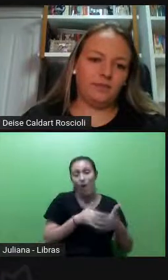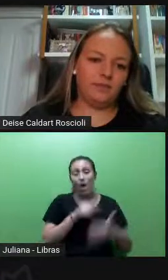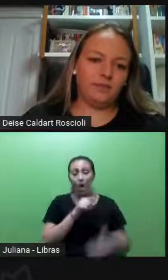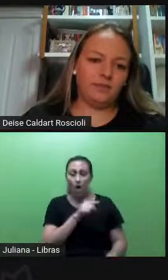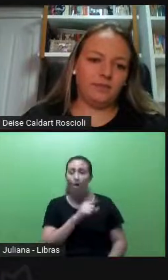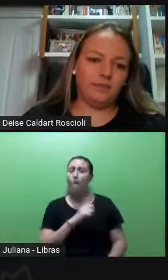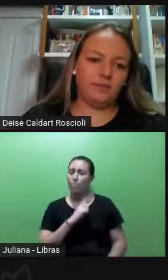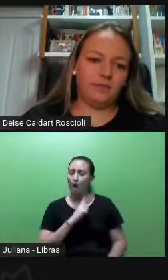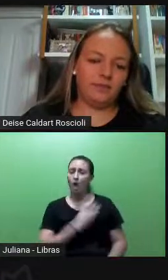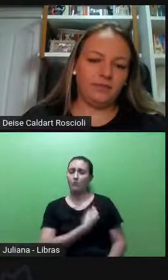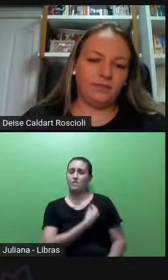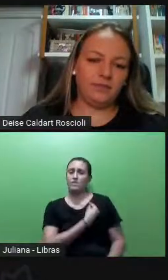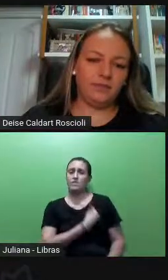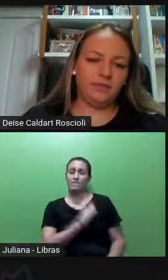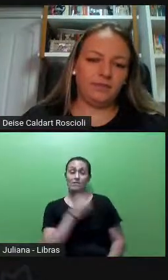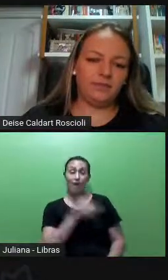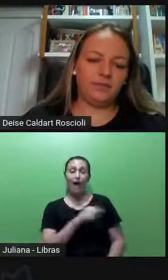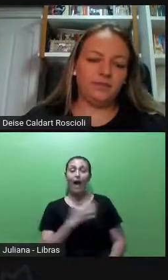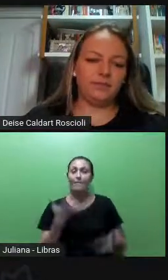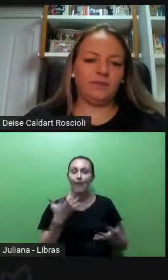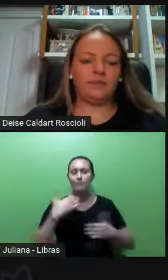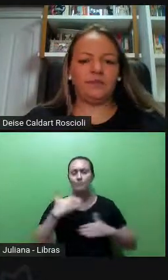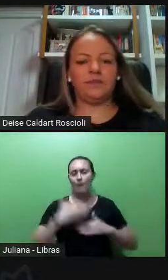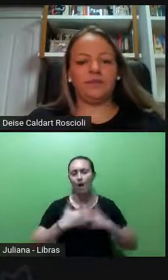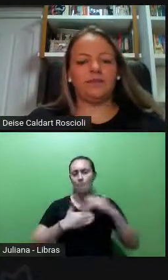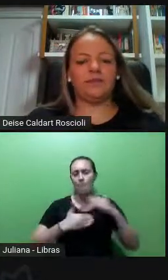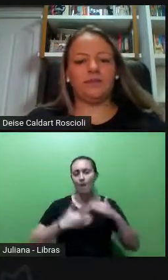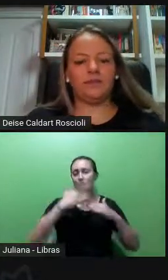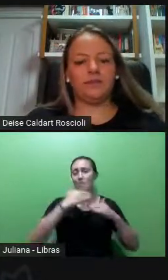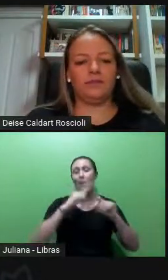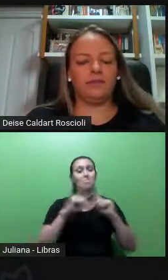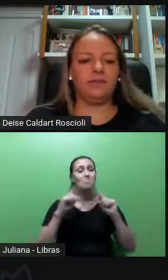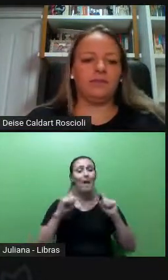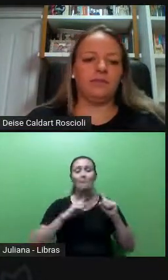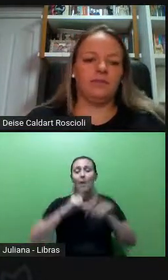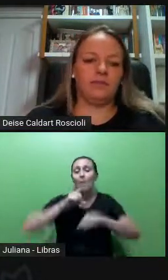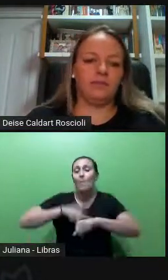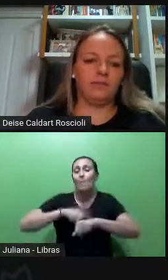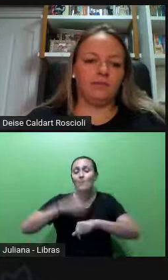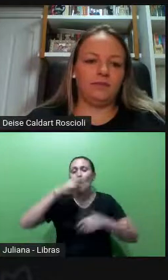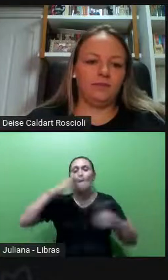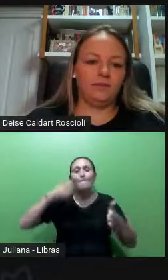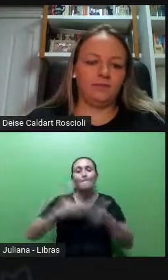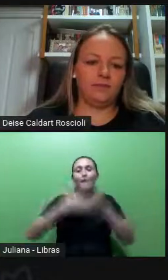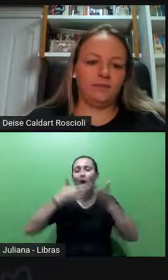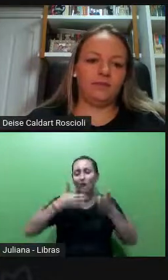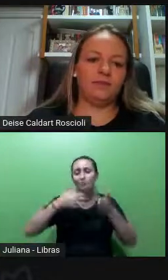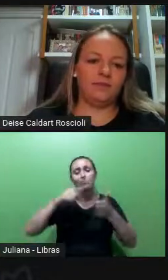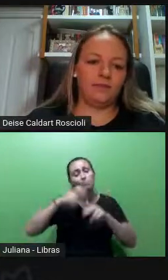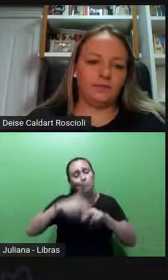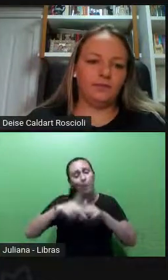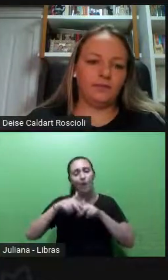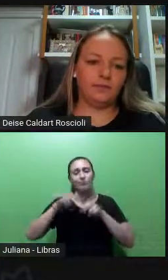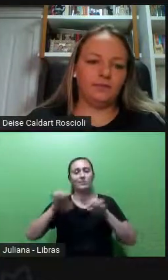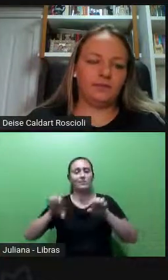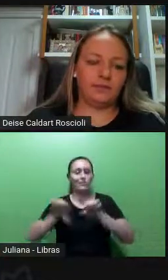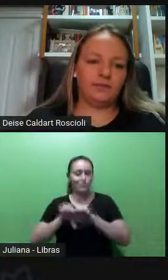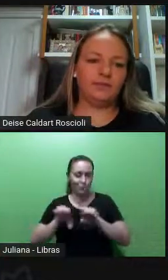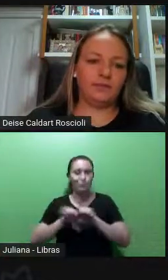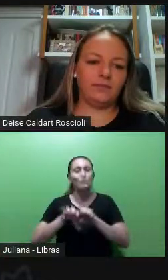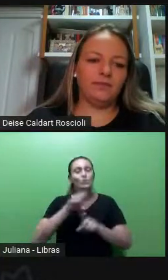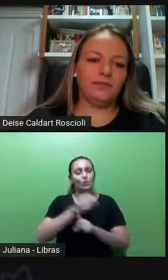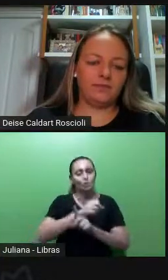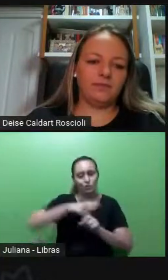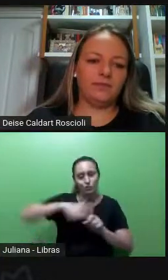crescer, mas em certo momento elas não alcançam mais, elas são paradas pela estrutura social e enquanto os homens ultrapassam e